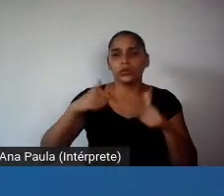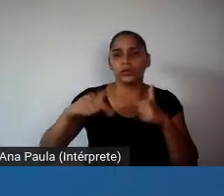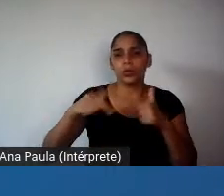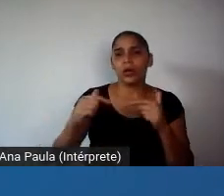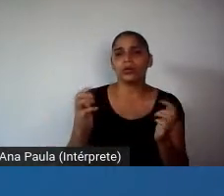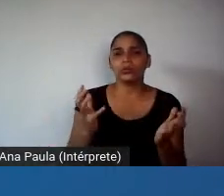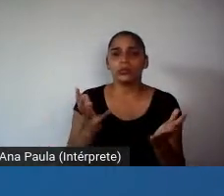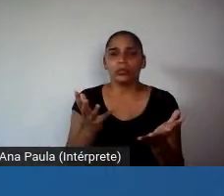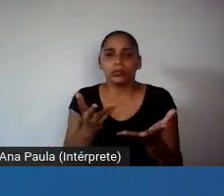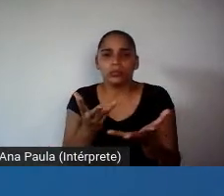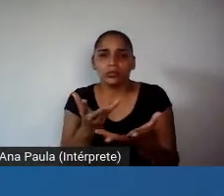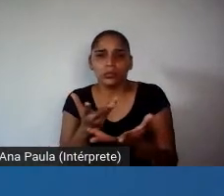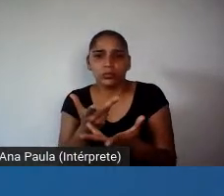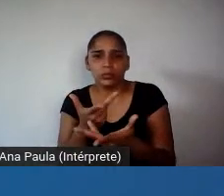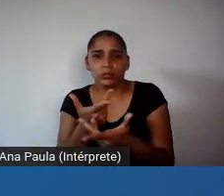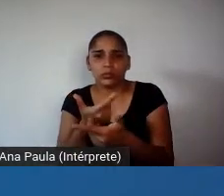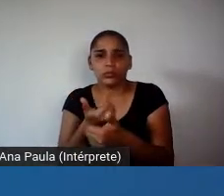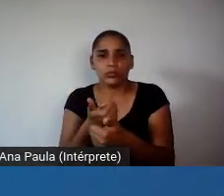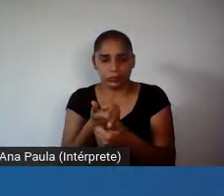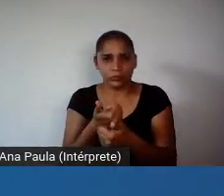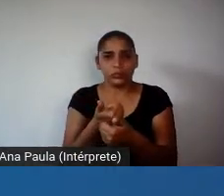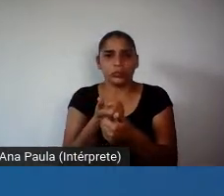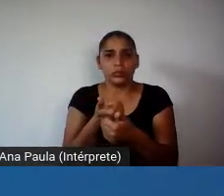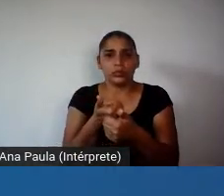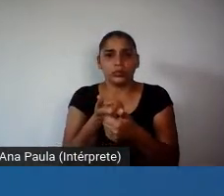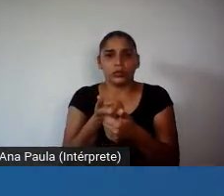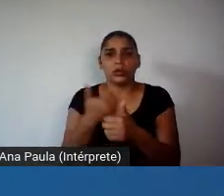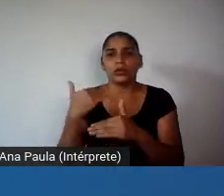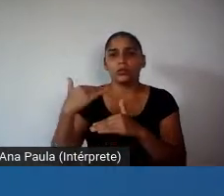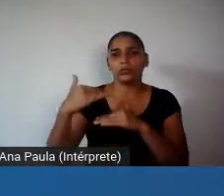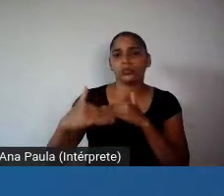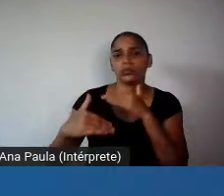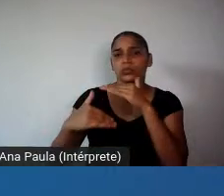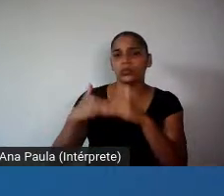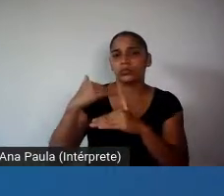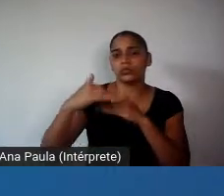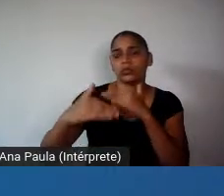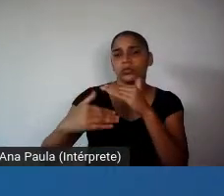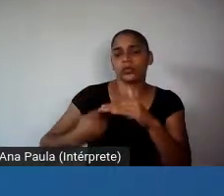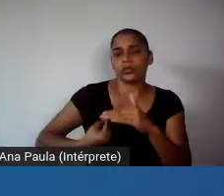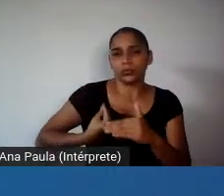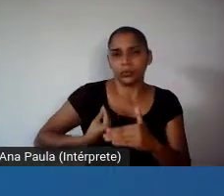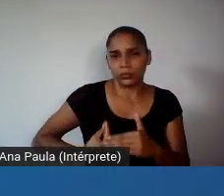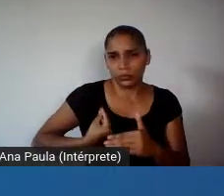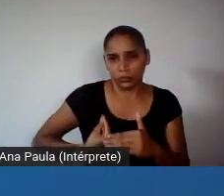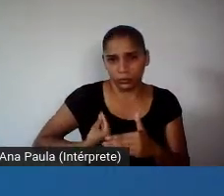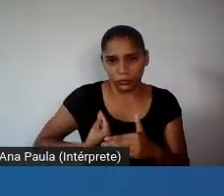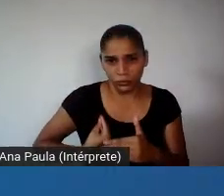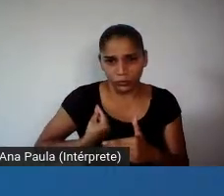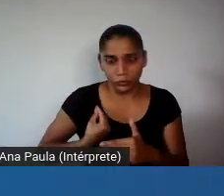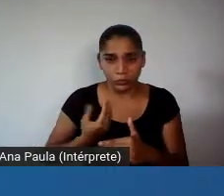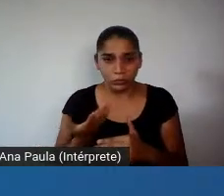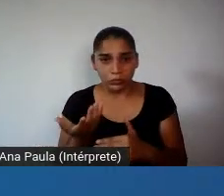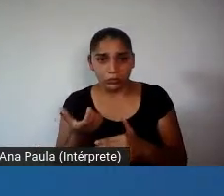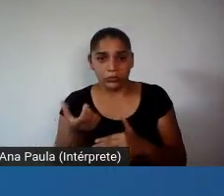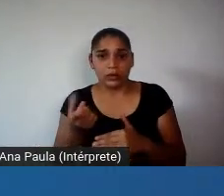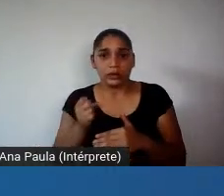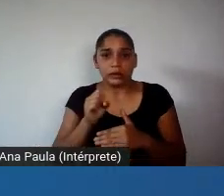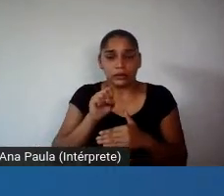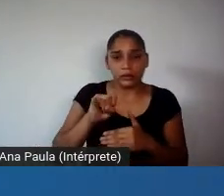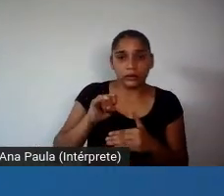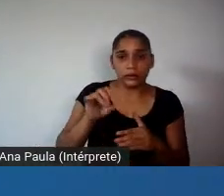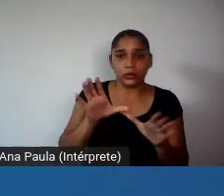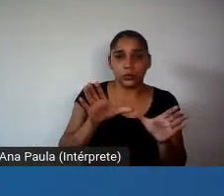Estado declinando junto com o avanço da participação privada. Ao invés de você ter círculos virtuosos,